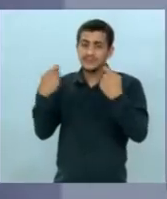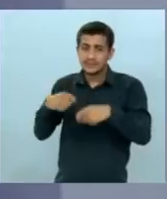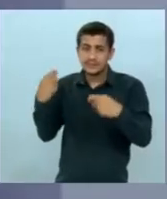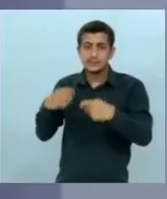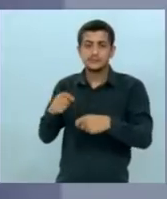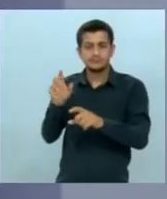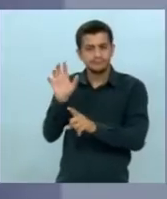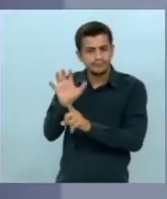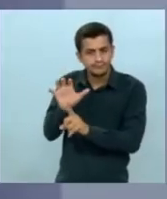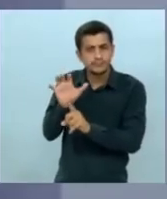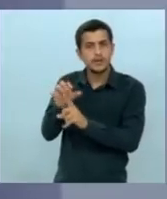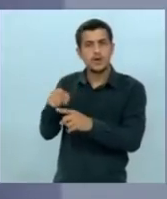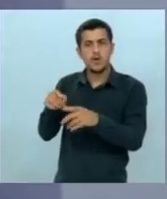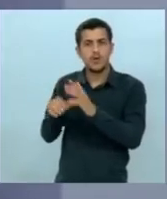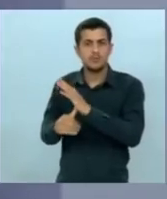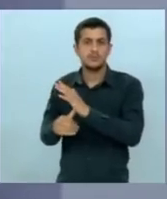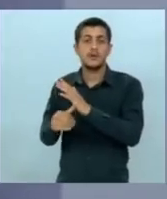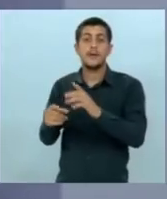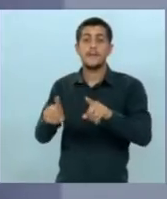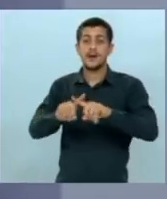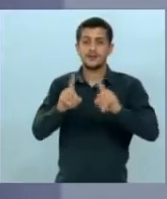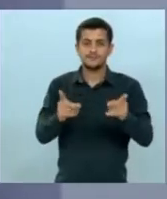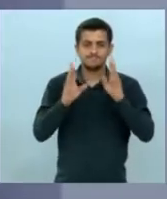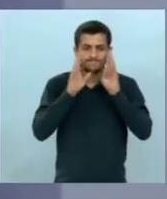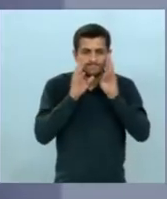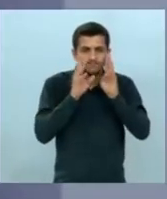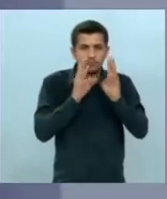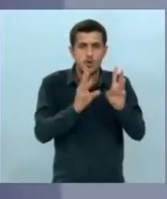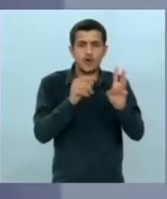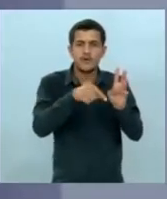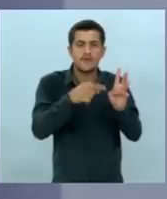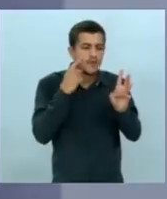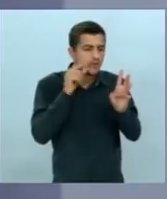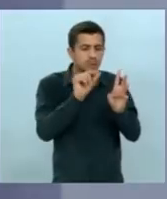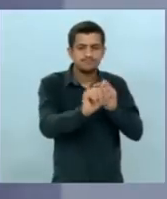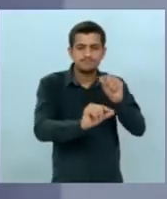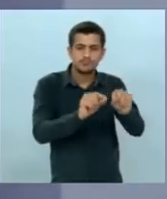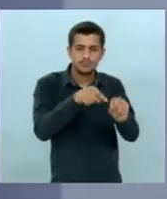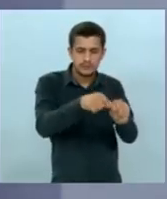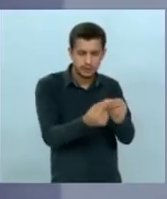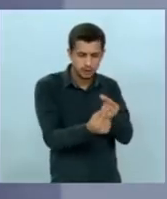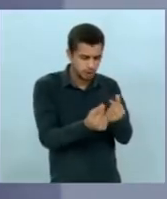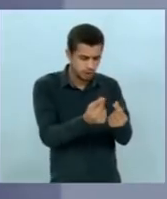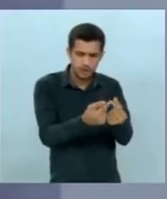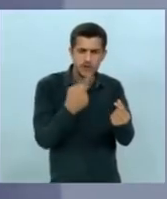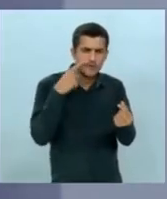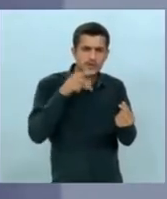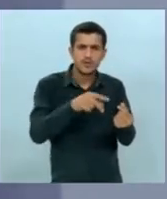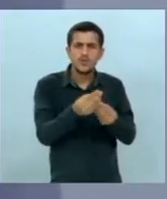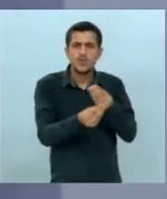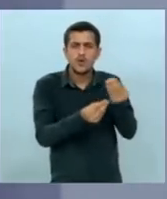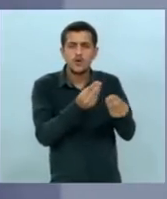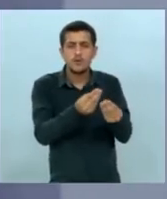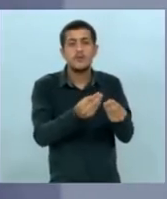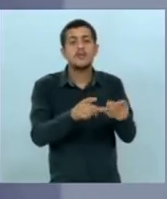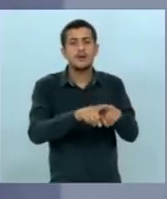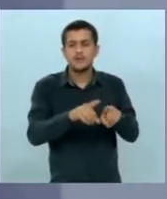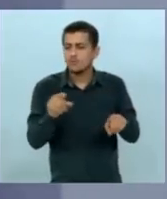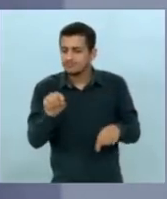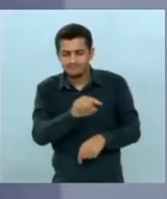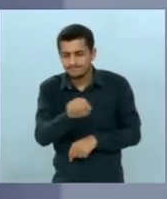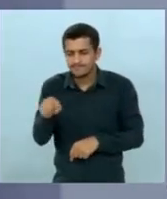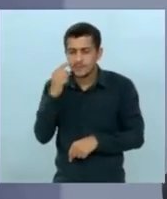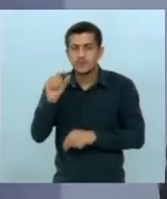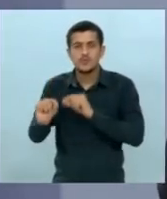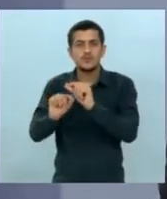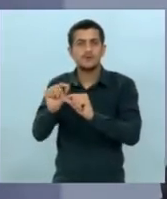o mais importante é você ter foco aonde você vai aplicar os recursos públicos e principalmente as prioridades que vão ser